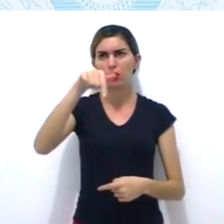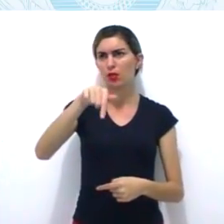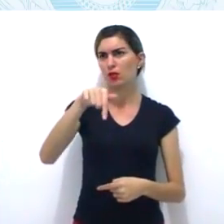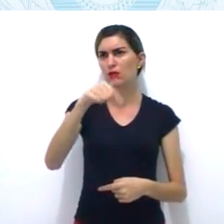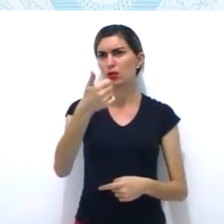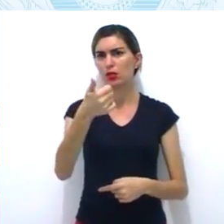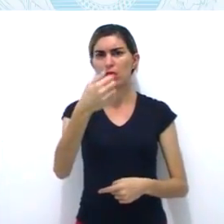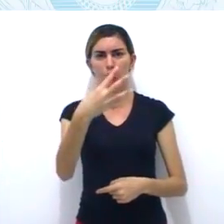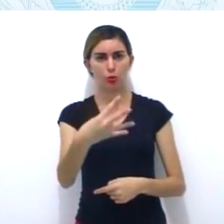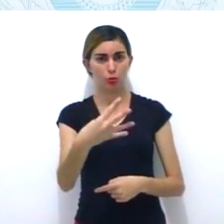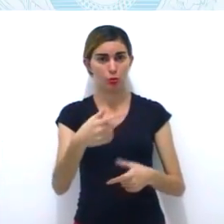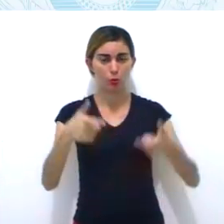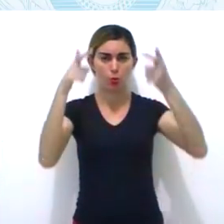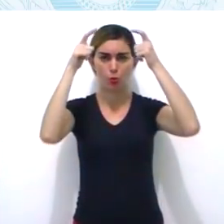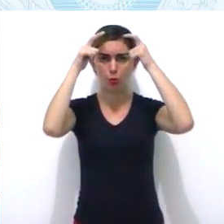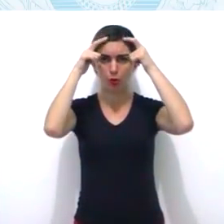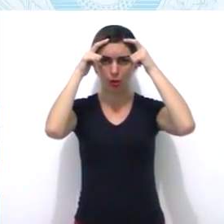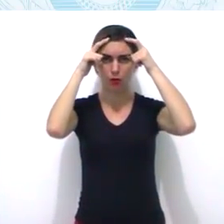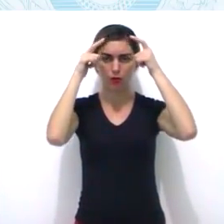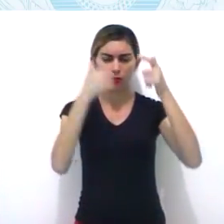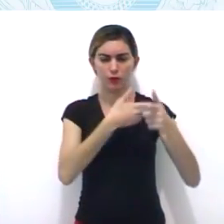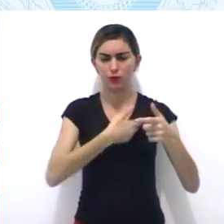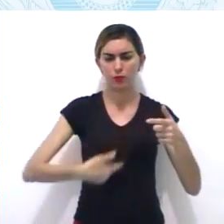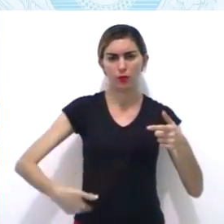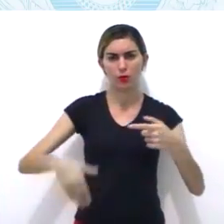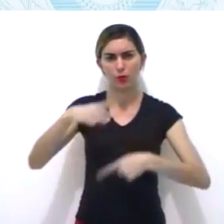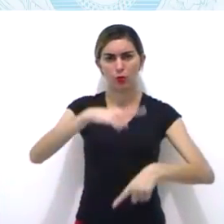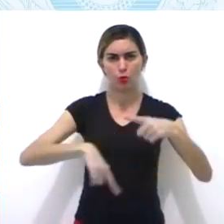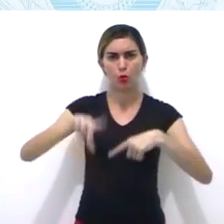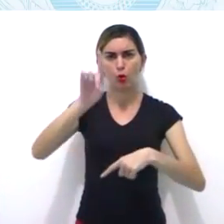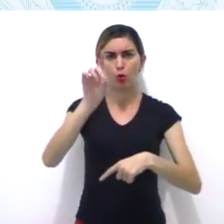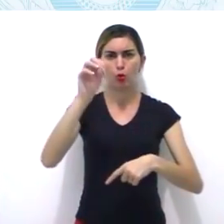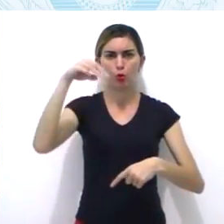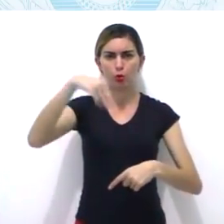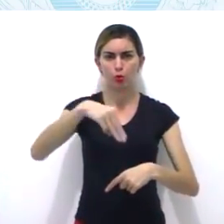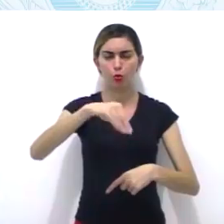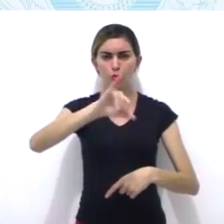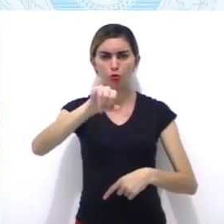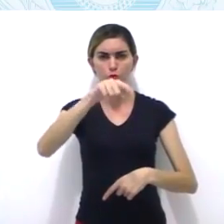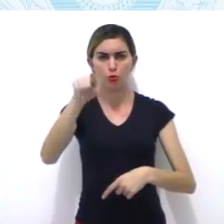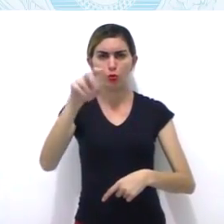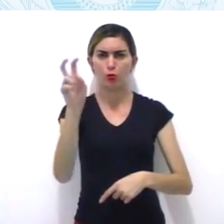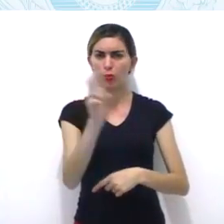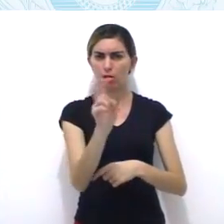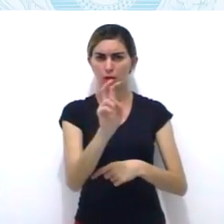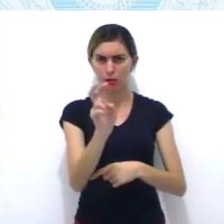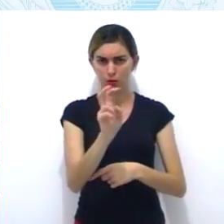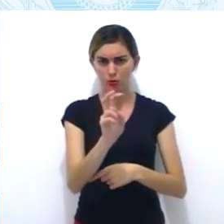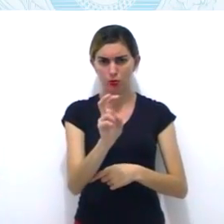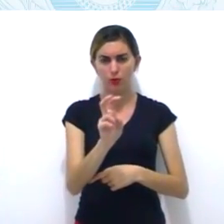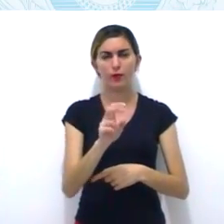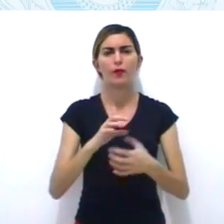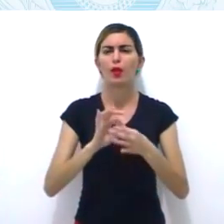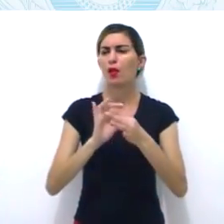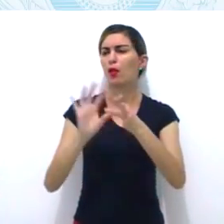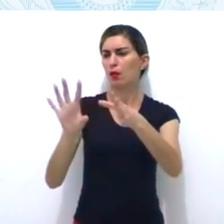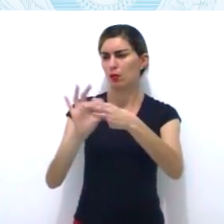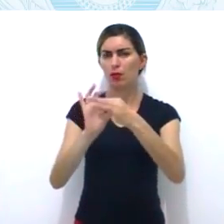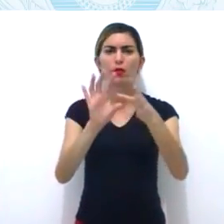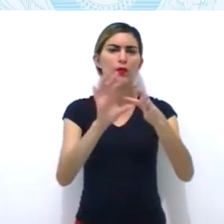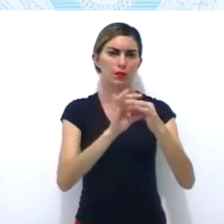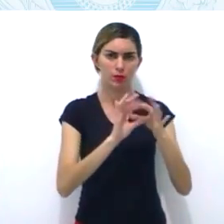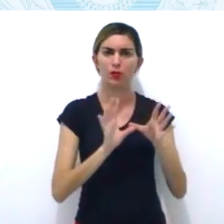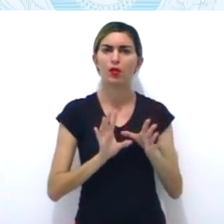amnistia às pessoas que participaram do conflito, desde que não houvesse mais conflito